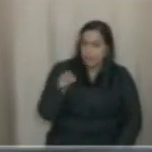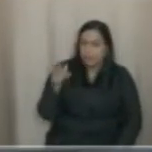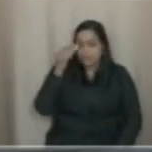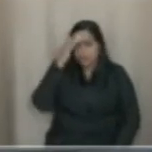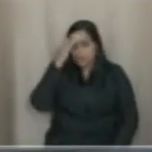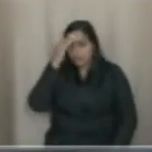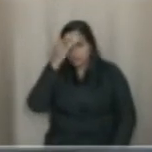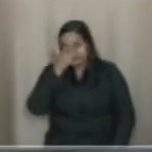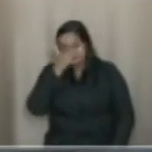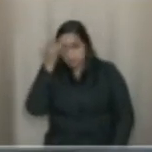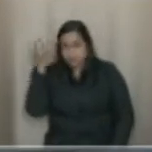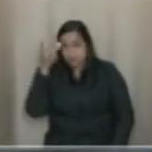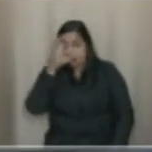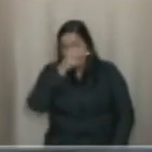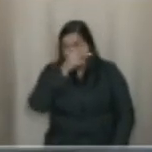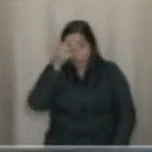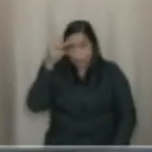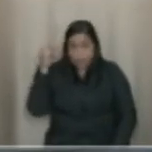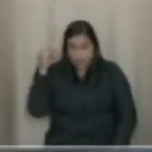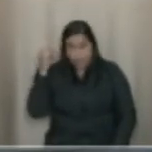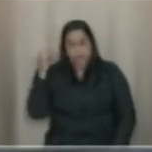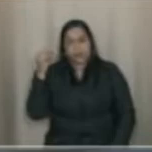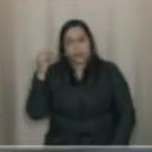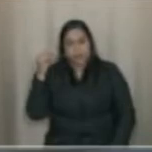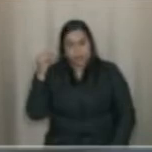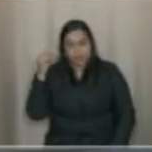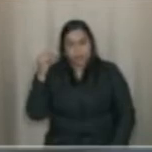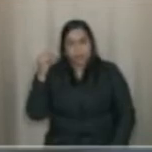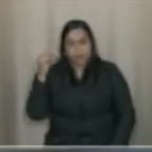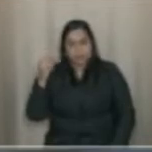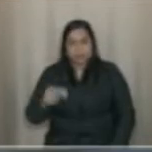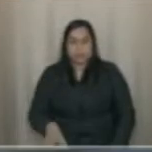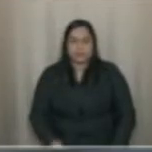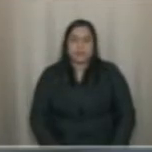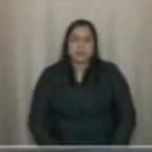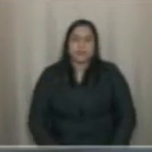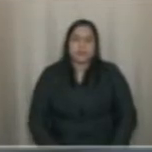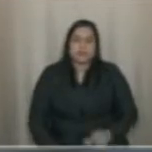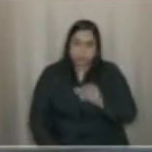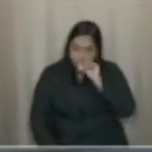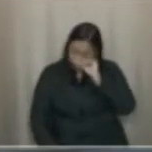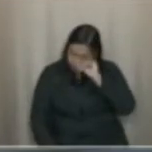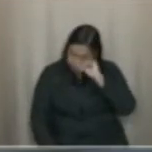e que a Prefeitura possa ter com este poder,